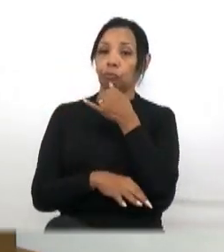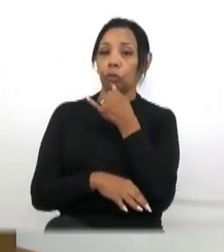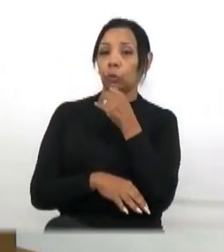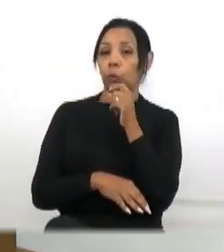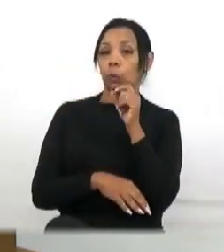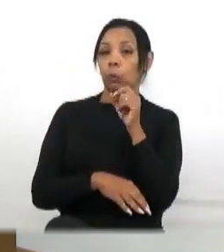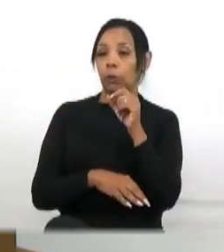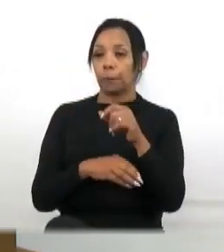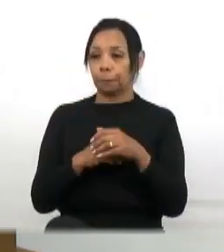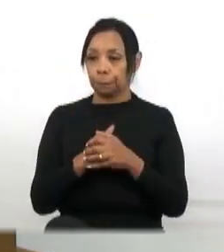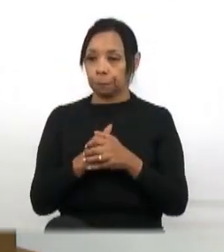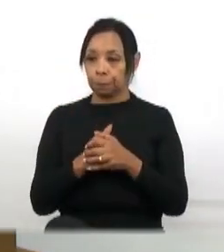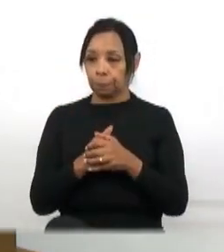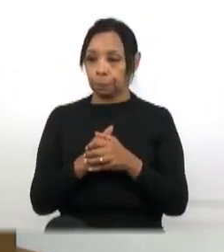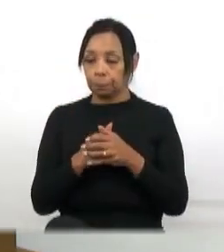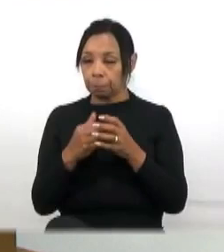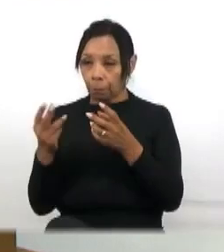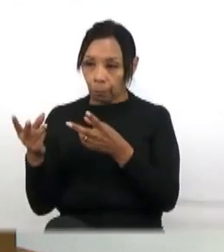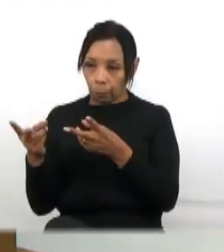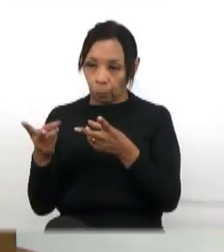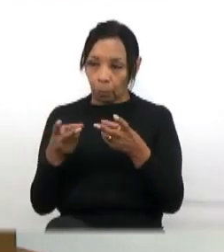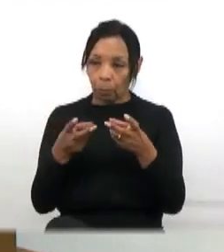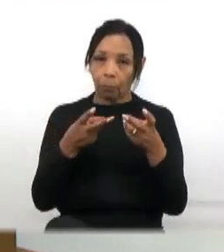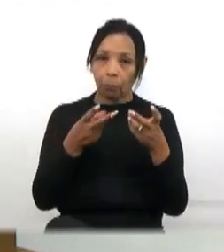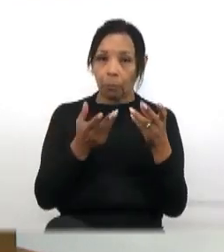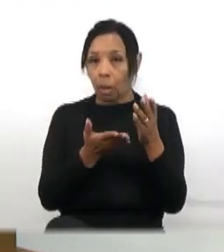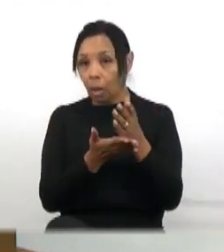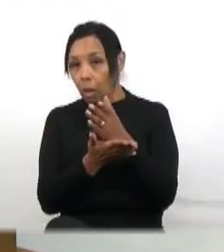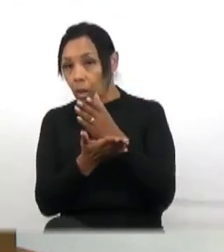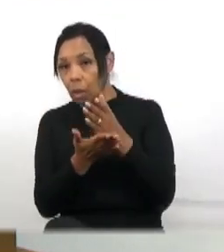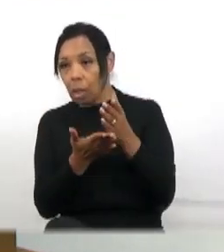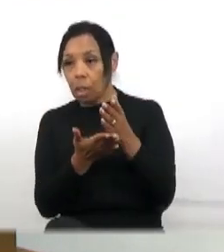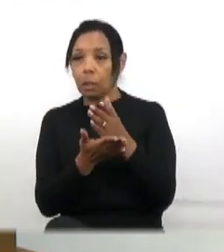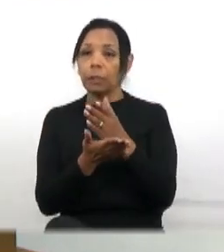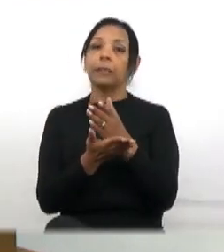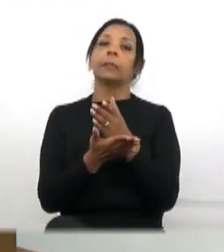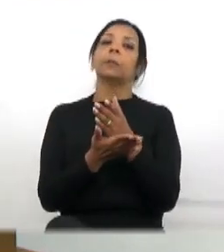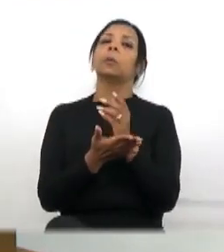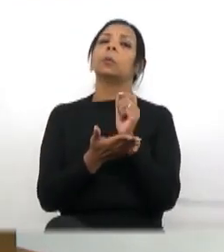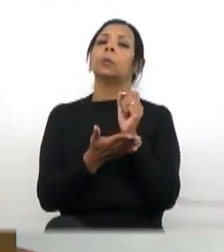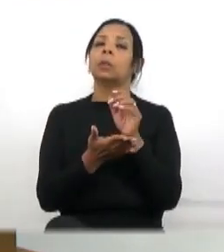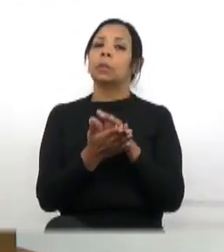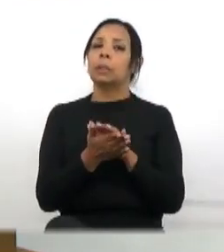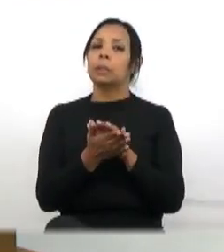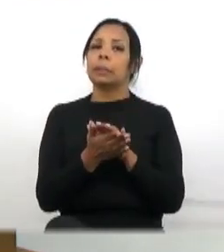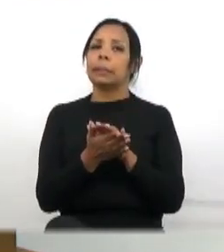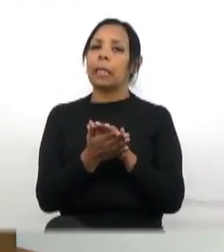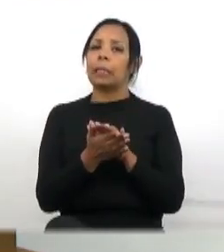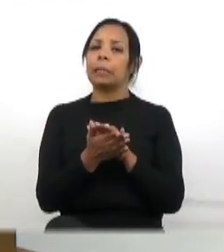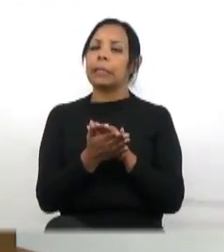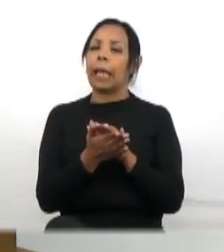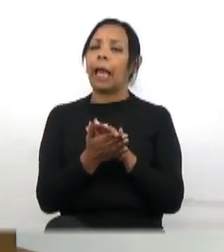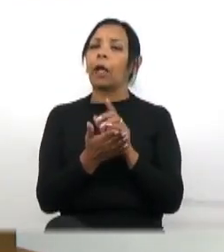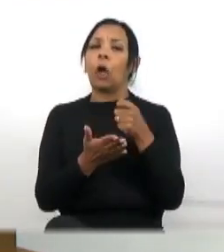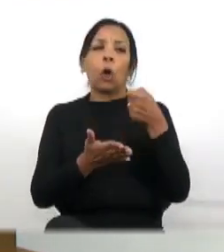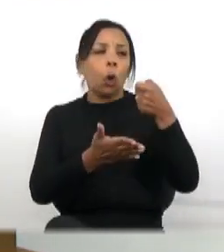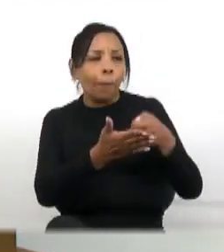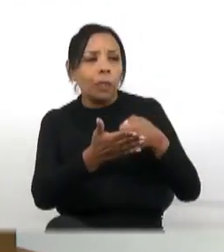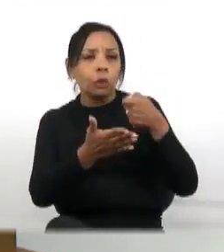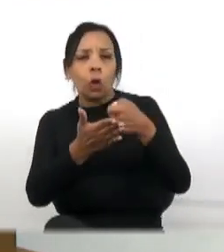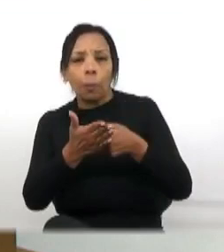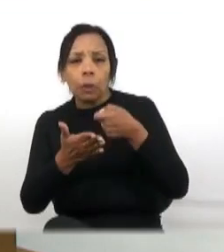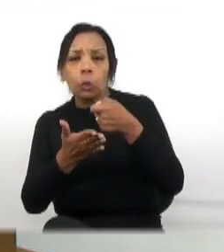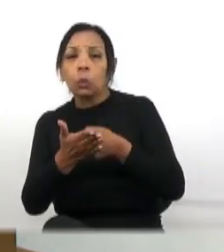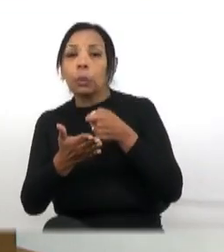pelo menos, alguns, caminhar com a gente nisso daí, cobrando transparência,